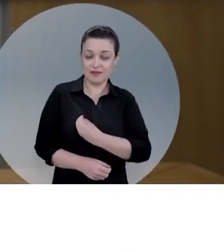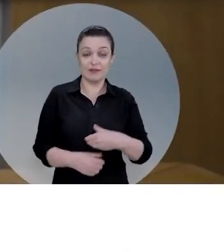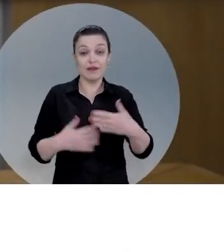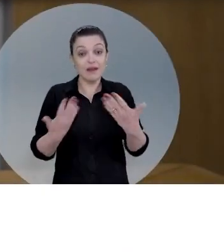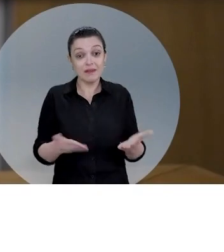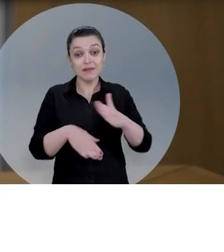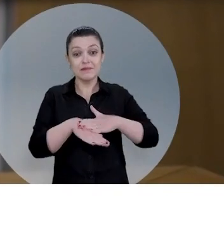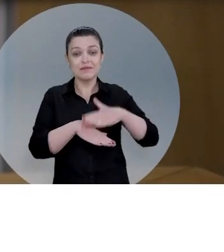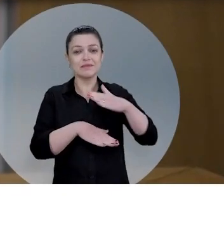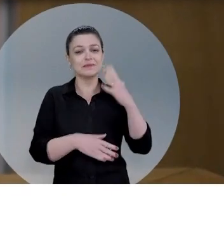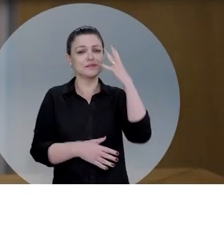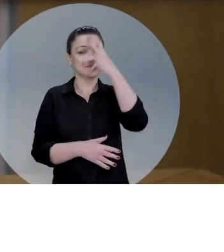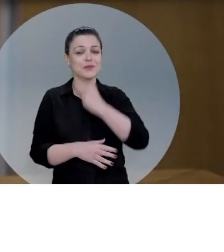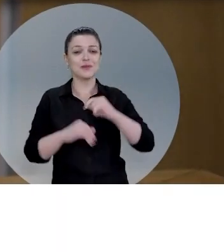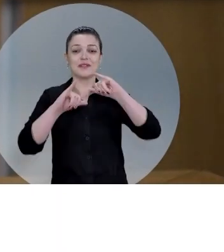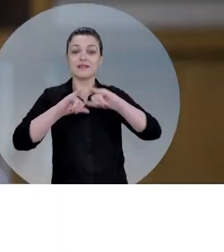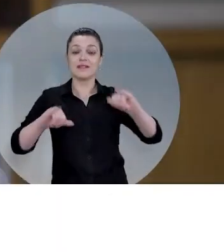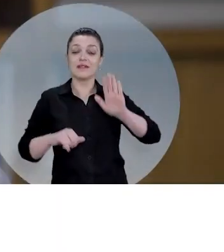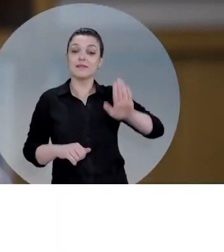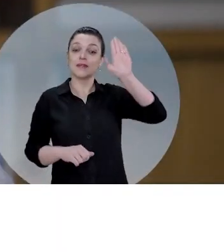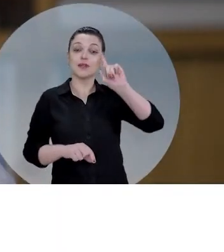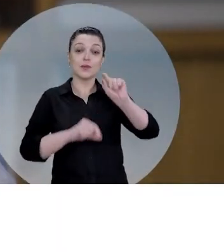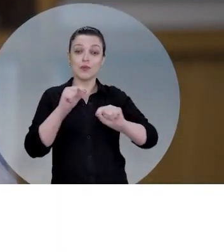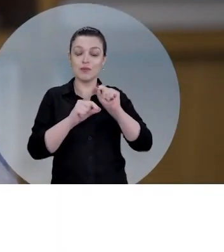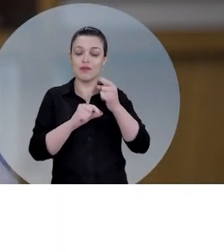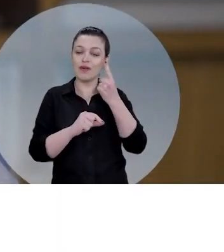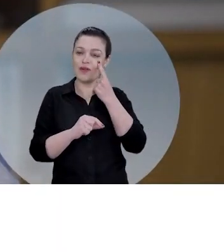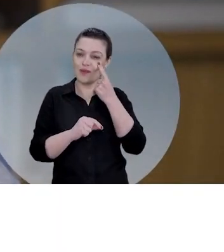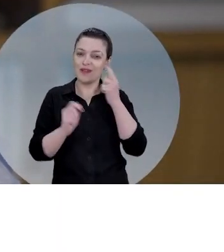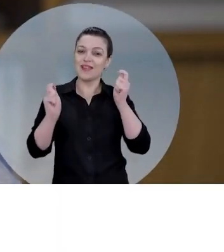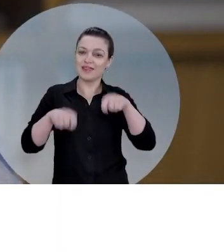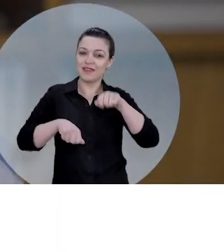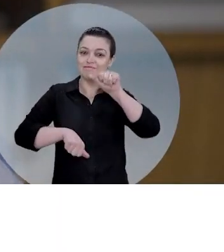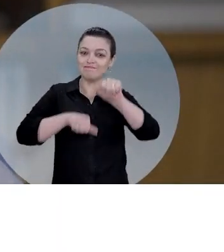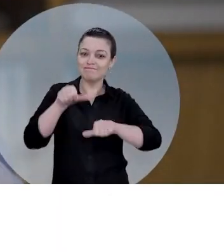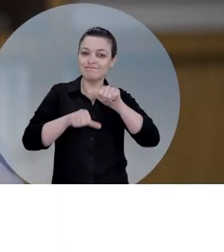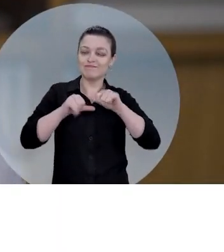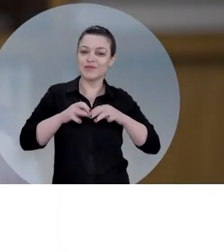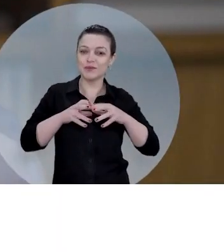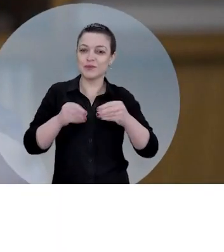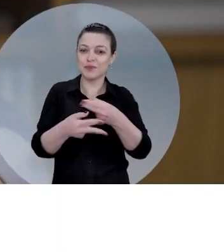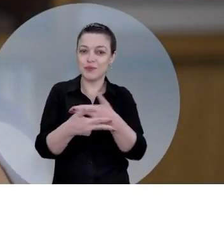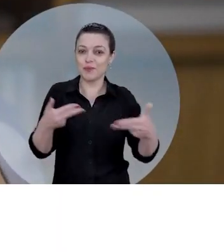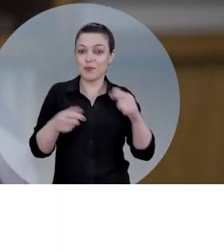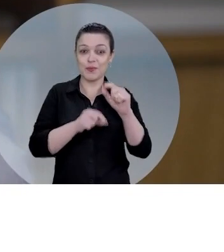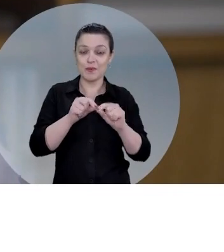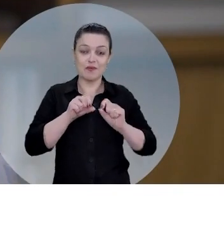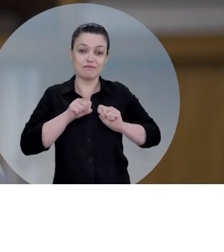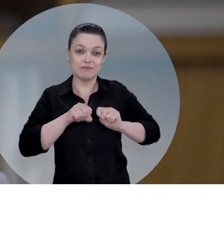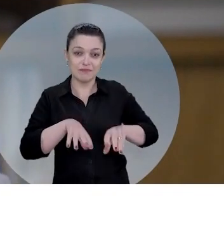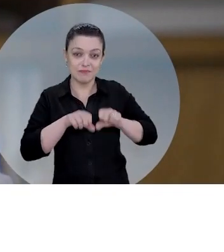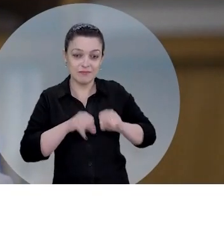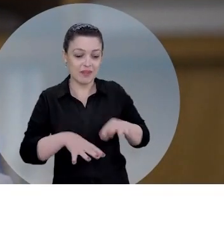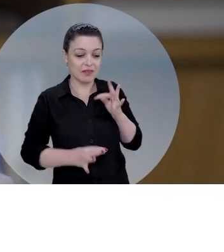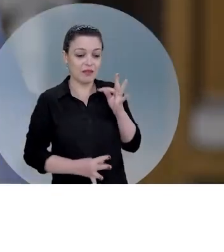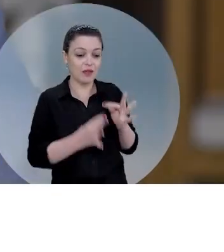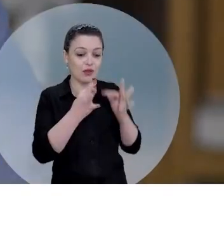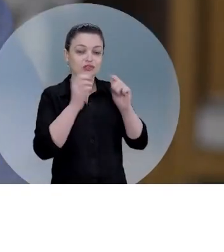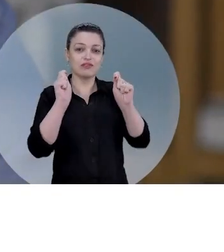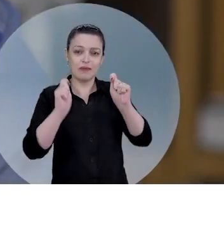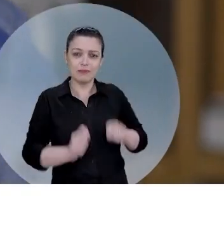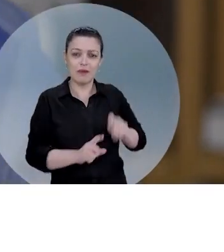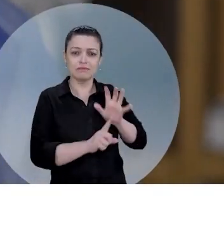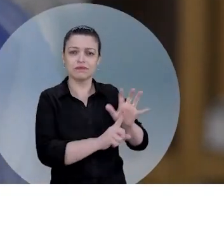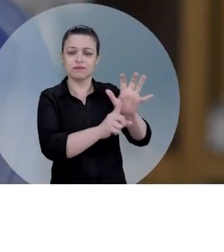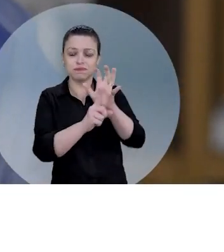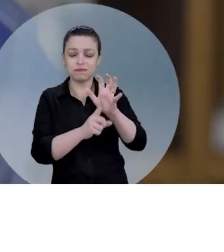entra a coisa mais bonita dessa campanha. Olha, dá pra mudar muito do que tem aí hoje usando educação e tecnologia. Eu